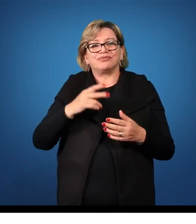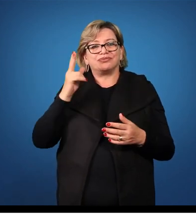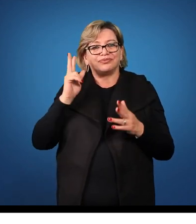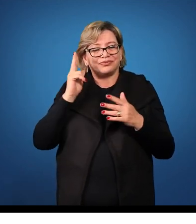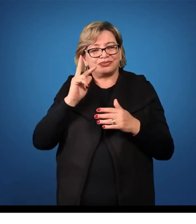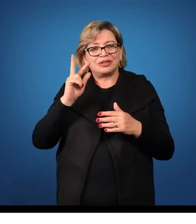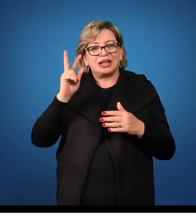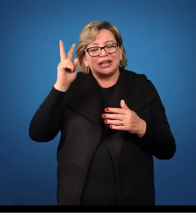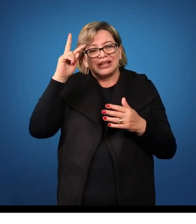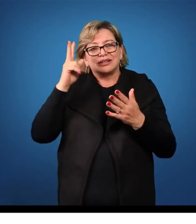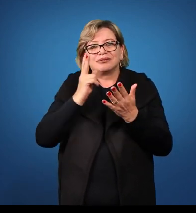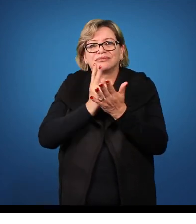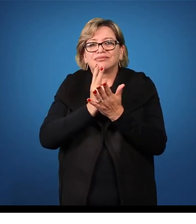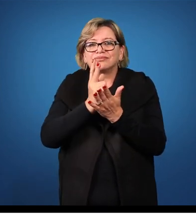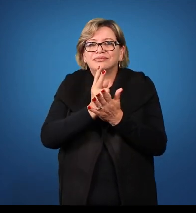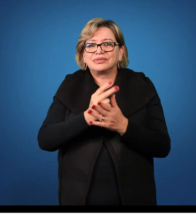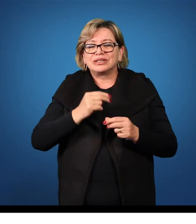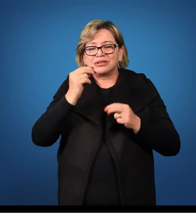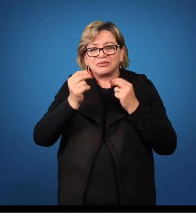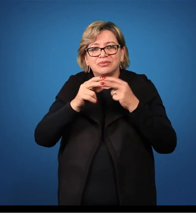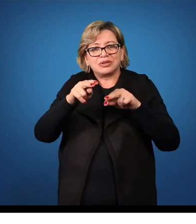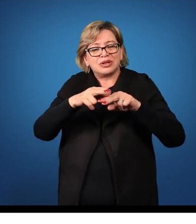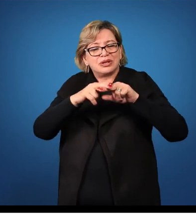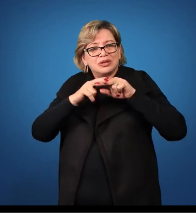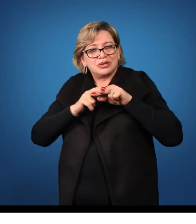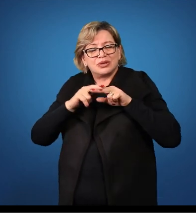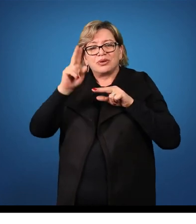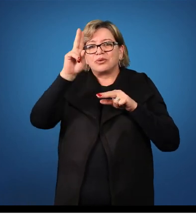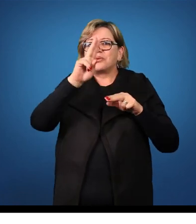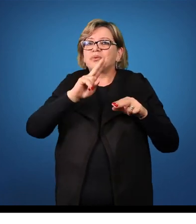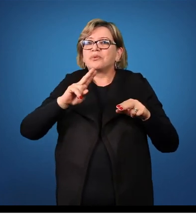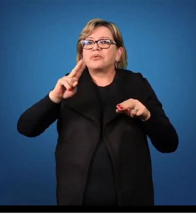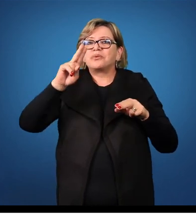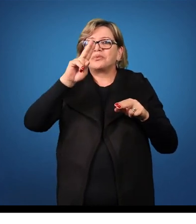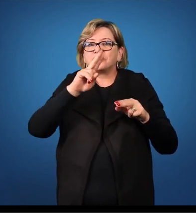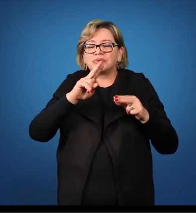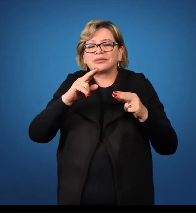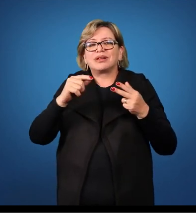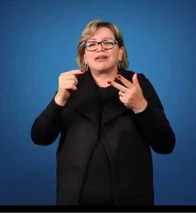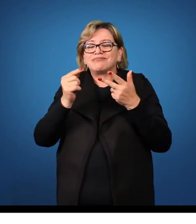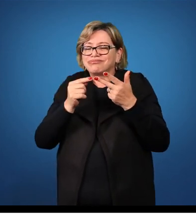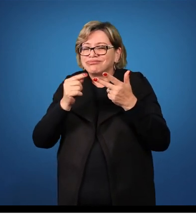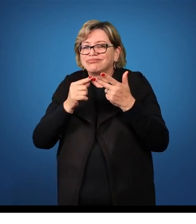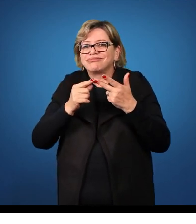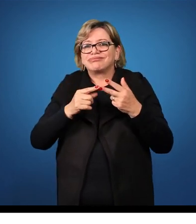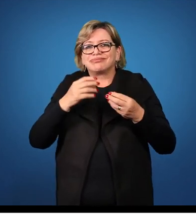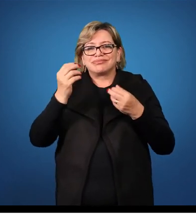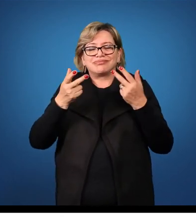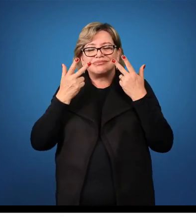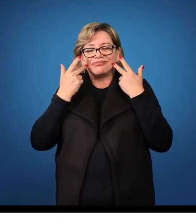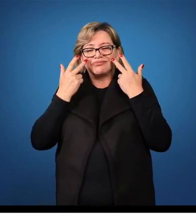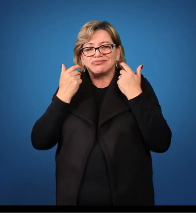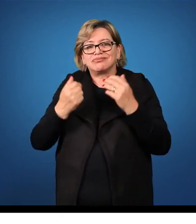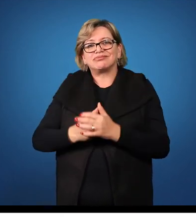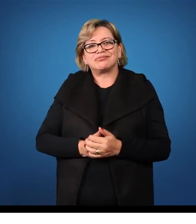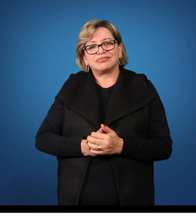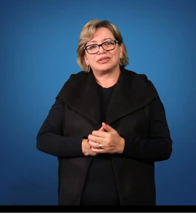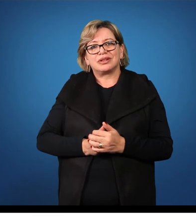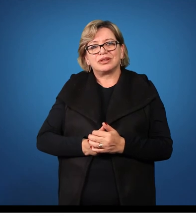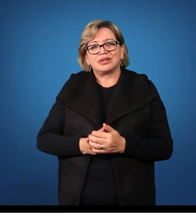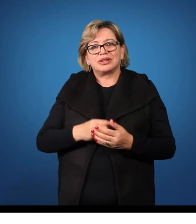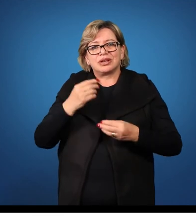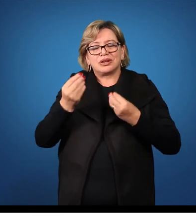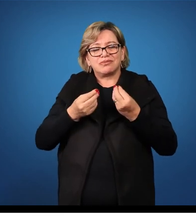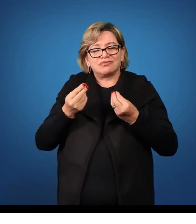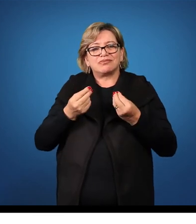neutro e que, portanto, segue a declinação desse gênero normalmente. Então,